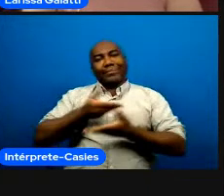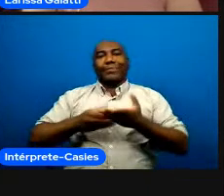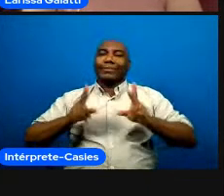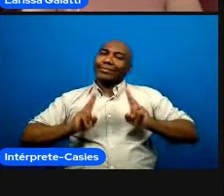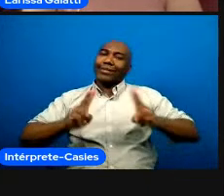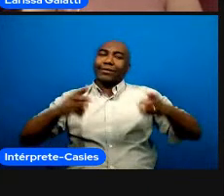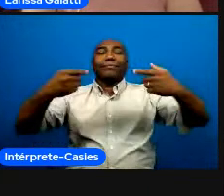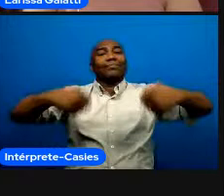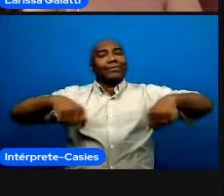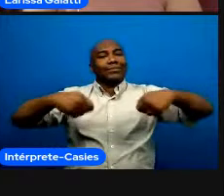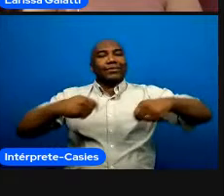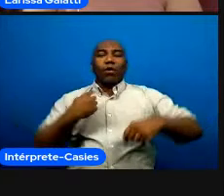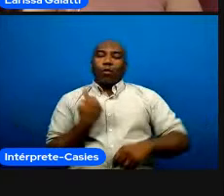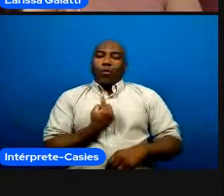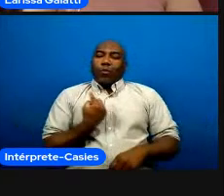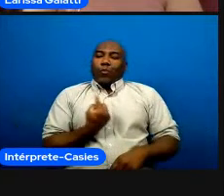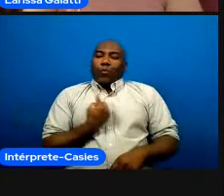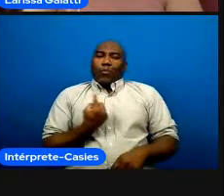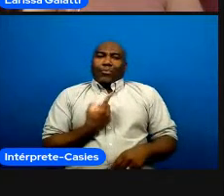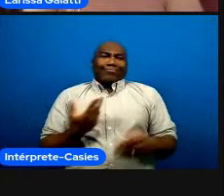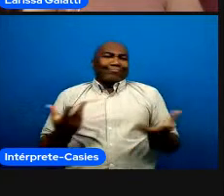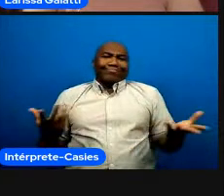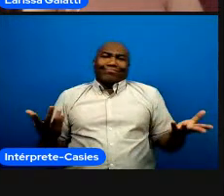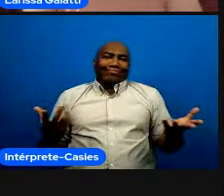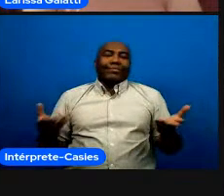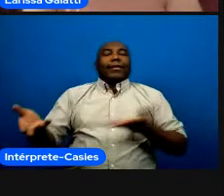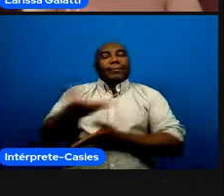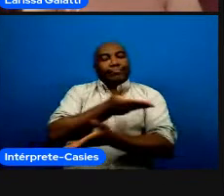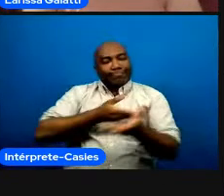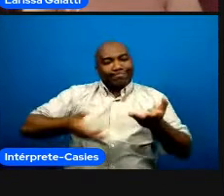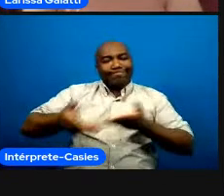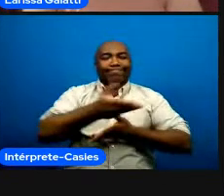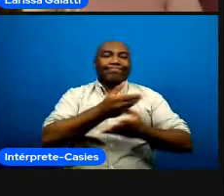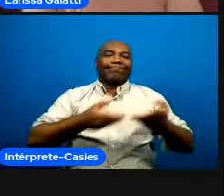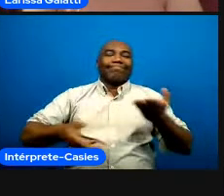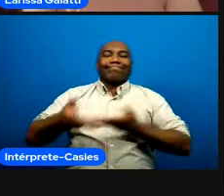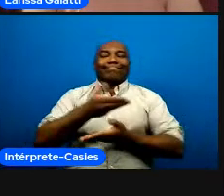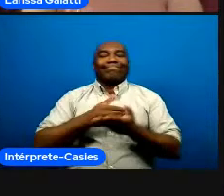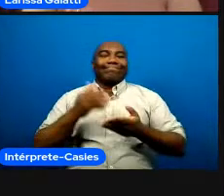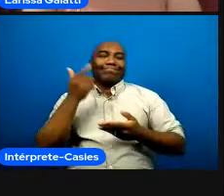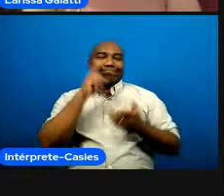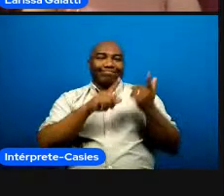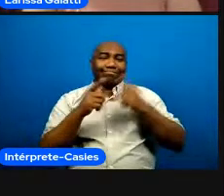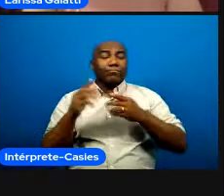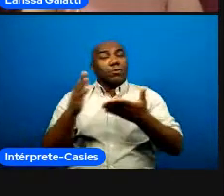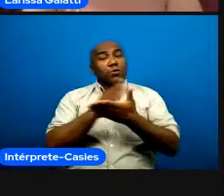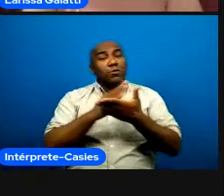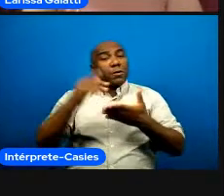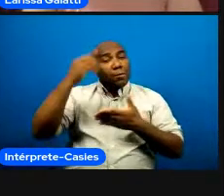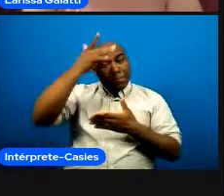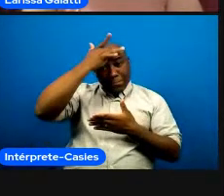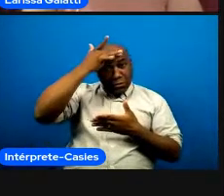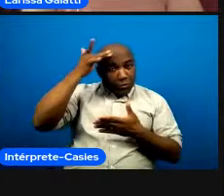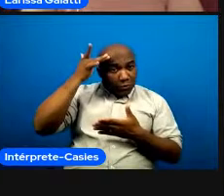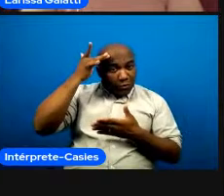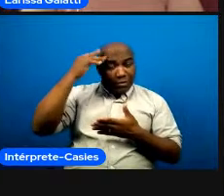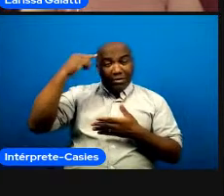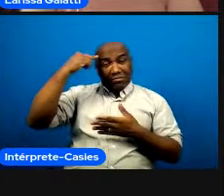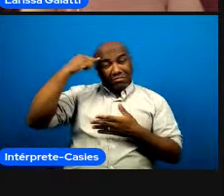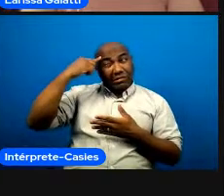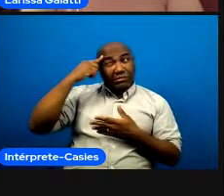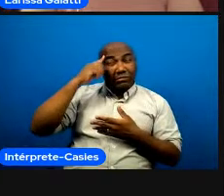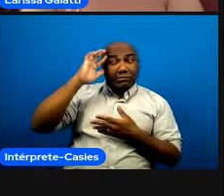um sistema social de interações complexas e é um processo de dupla via de influência algumas pessoas falaram lá de observar